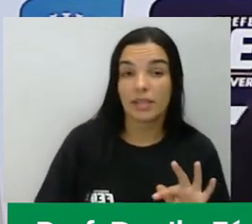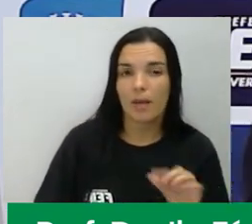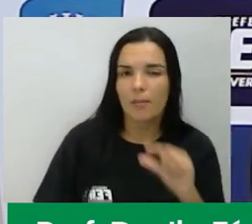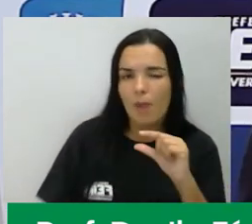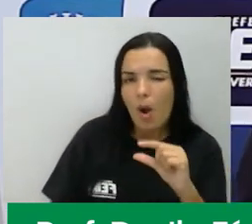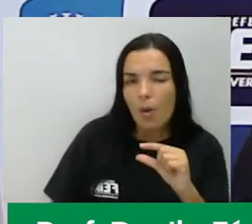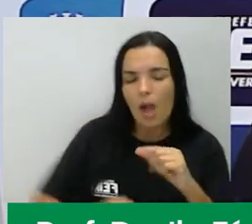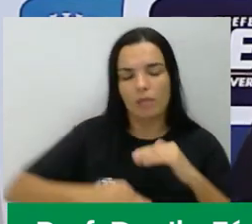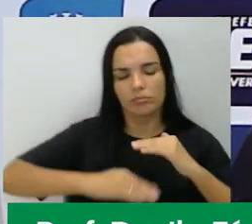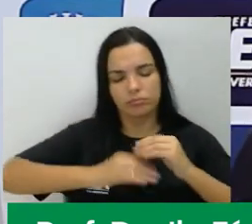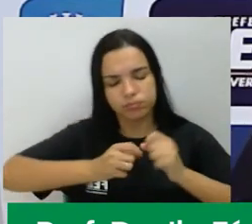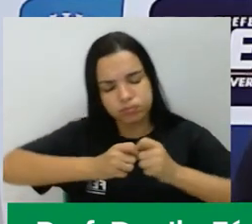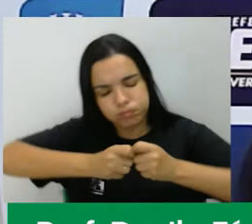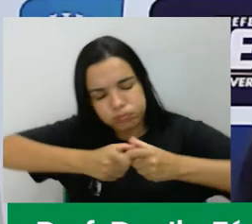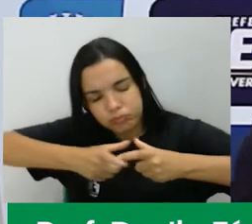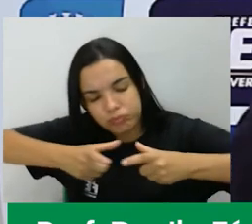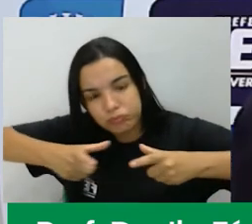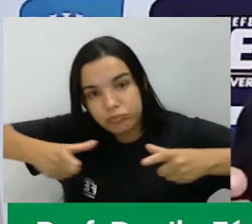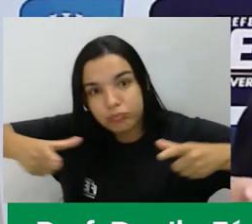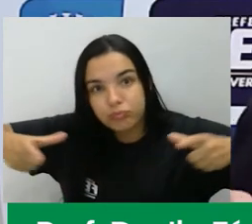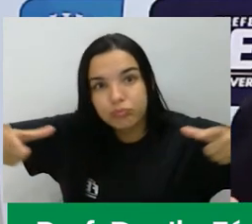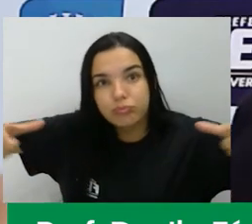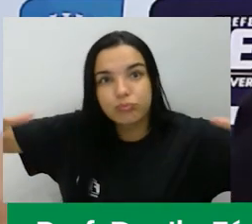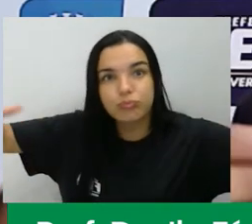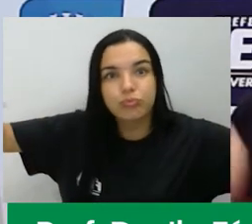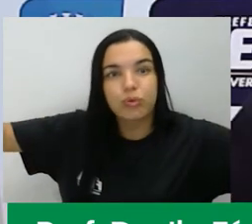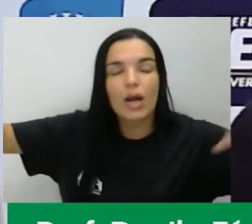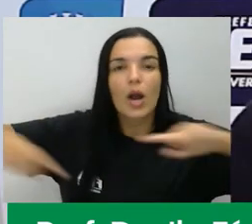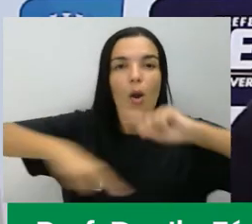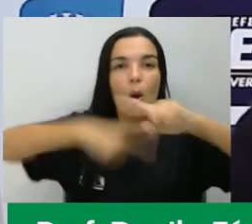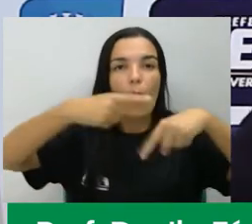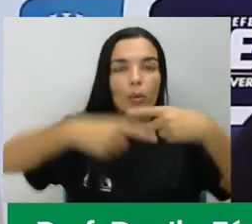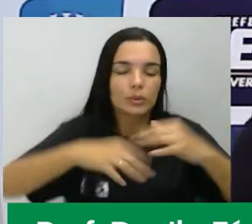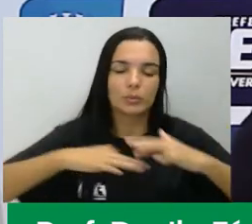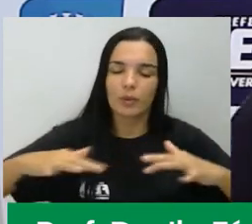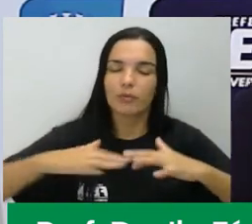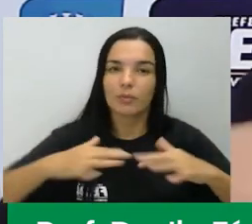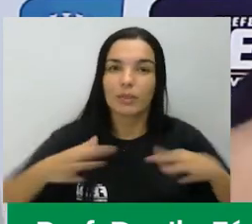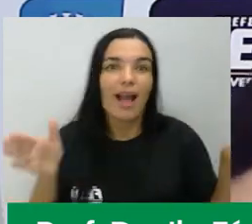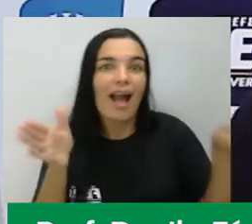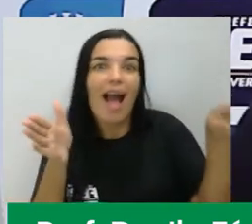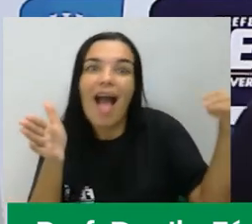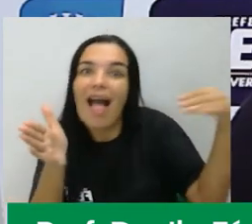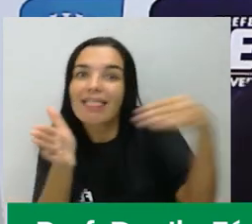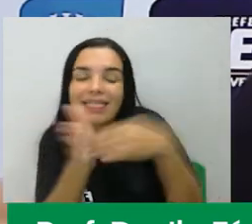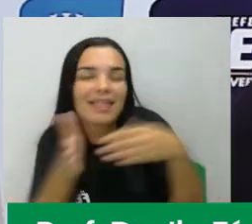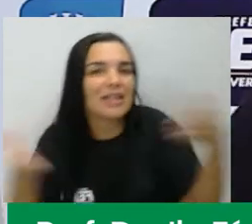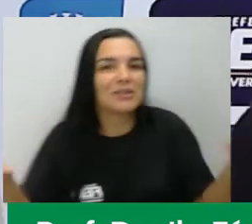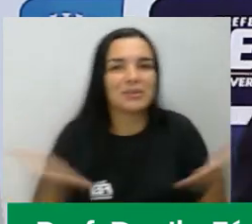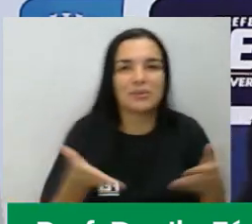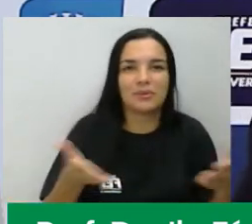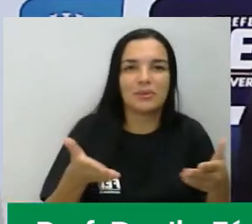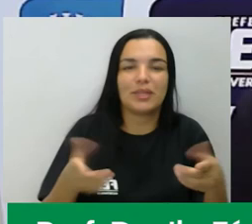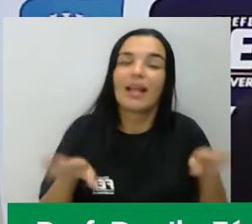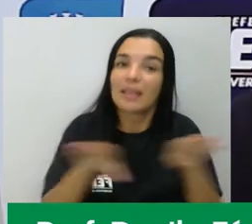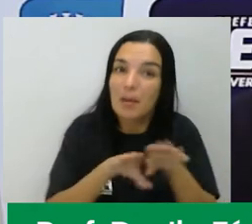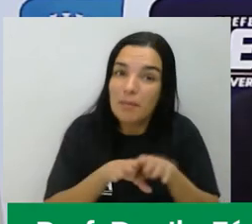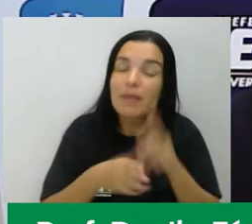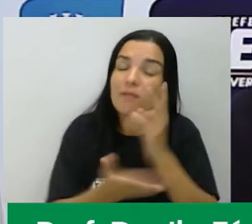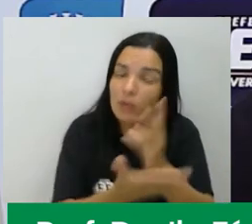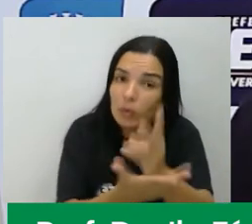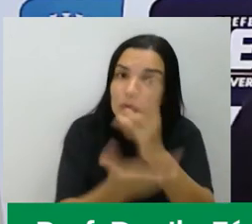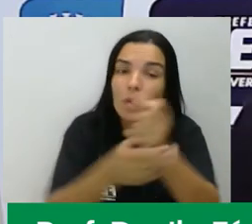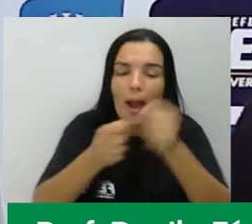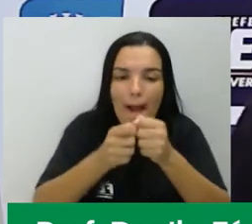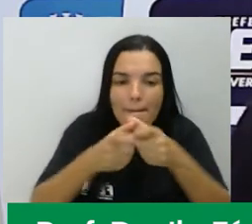mais, até chegar nos dias de hoje, com demandas que são cada vez mais novas, e vão se ampliando cada vez mais, até que